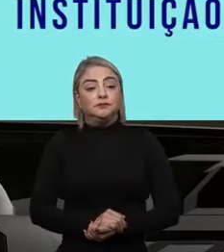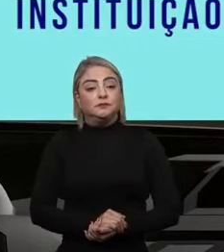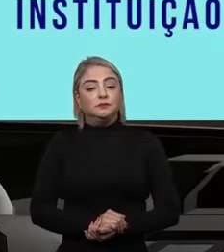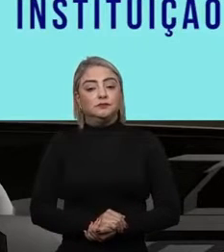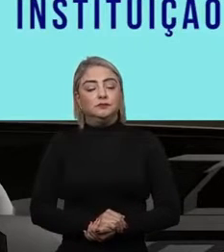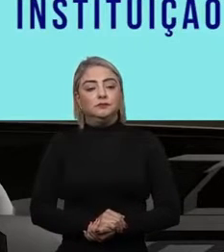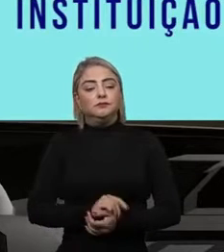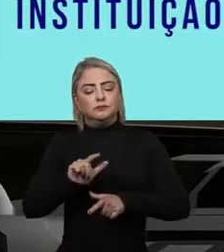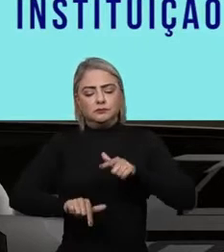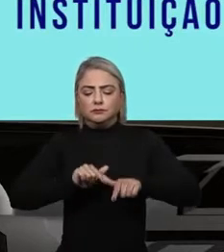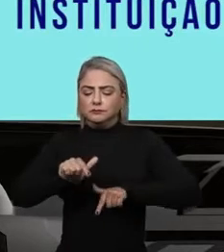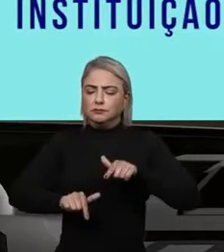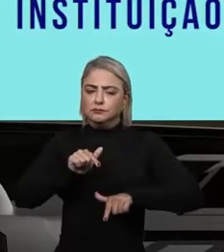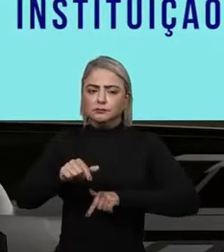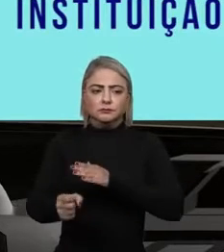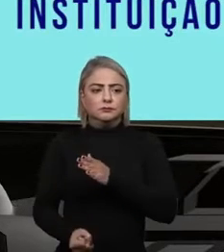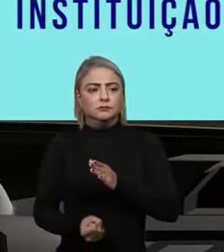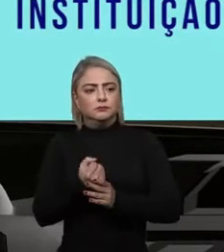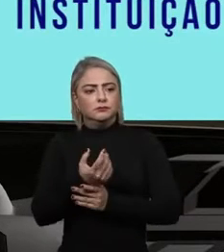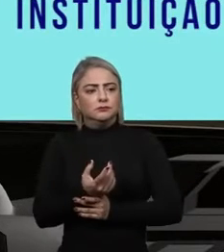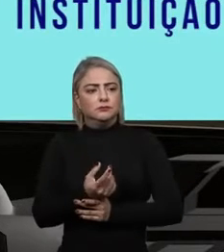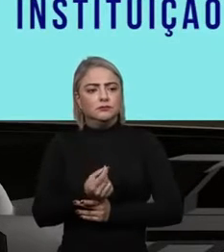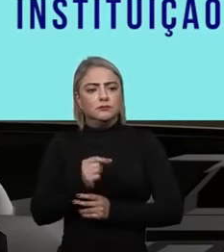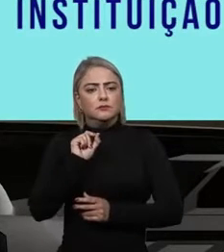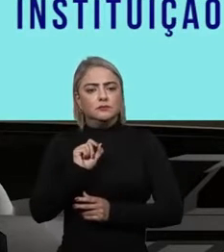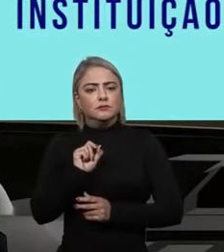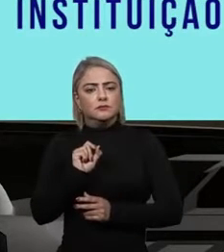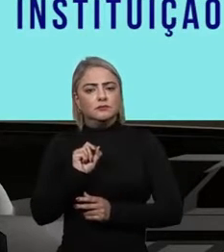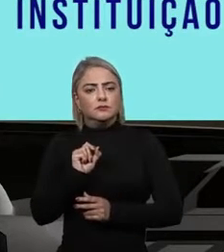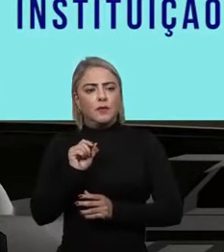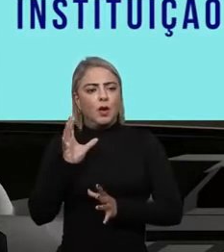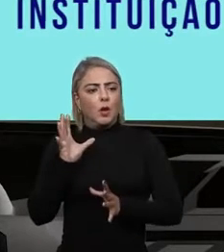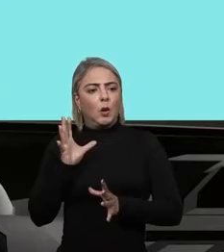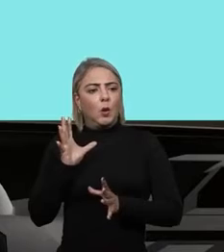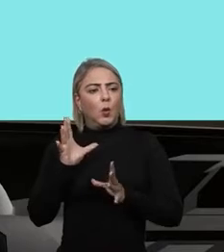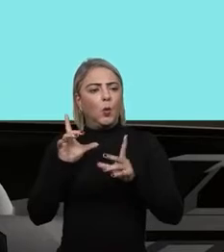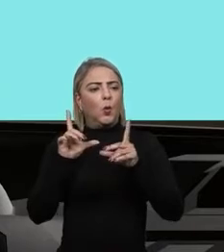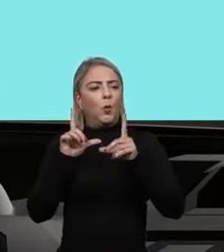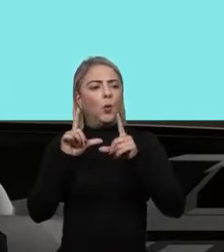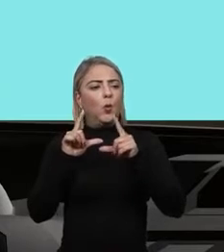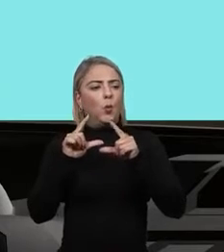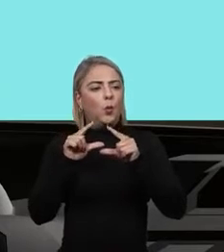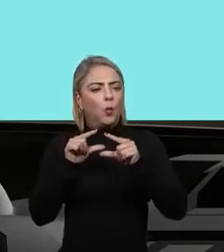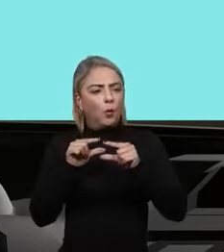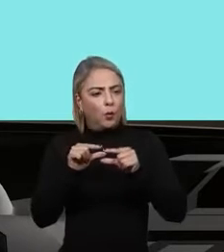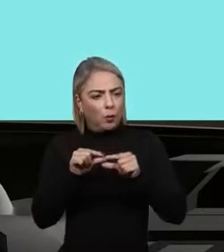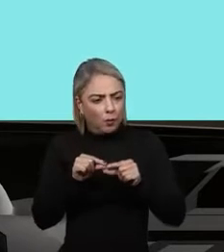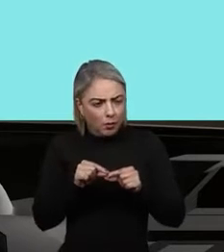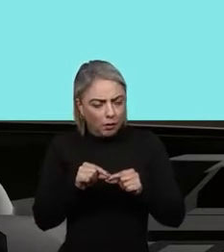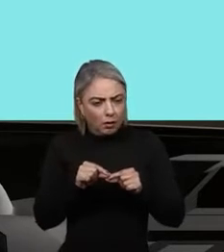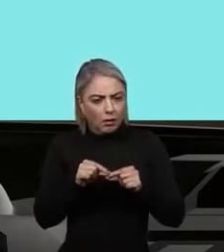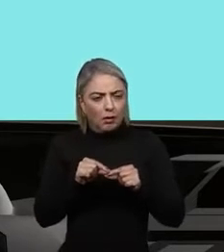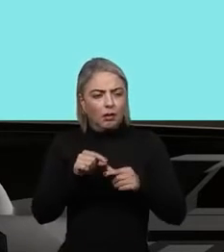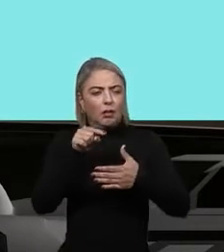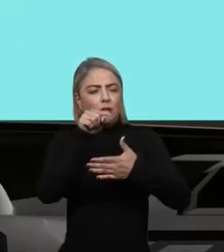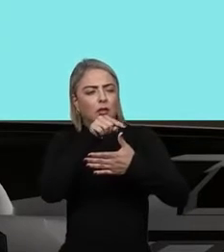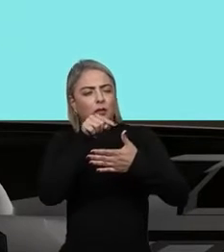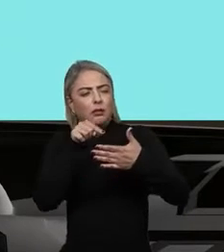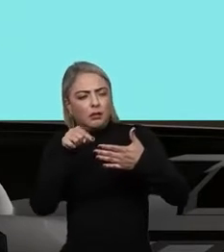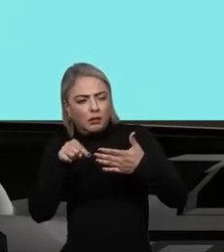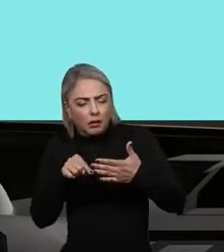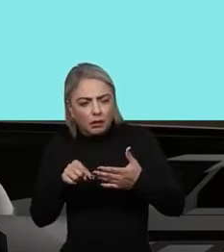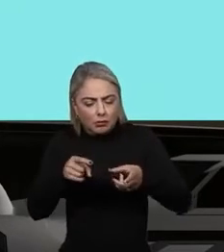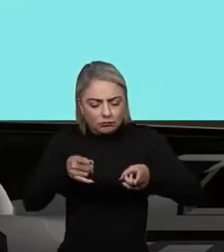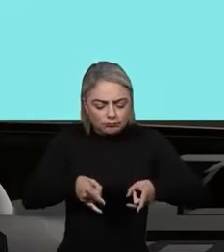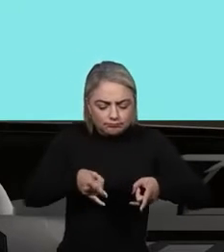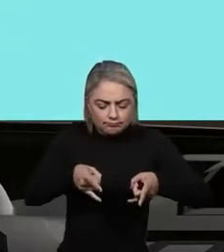Esse trabalho, então, produz um condensado, um resumo em cada enfermaria de